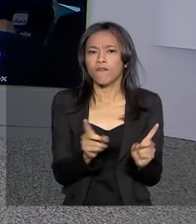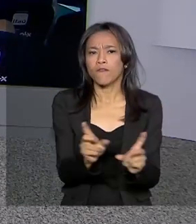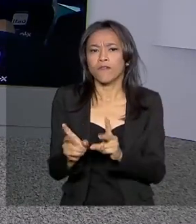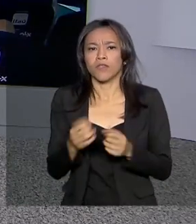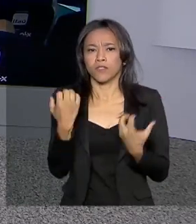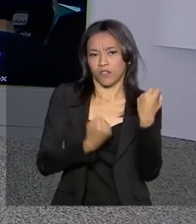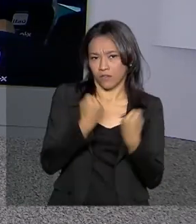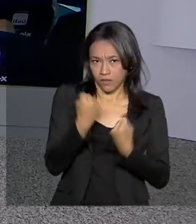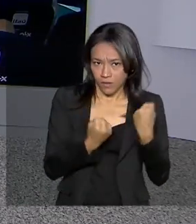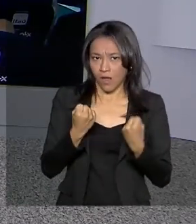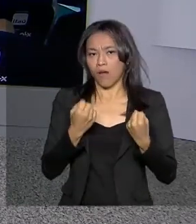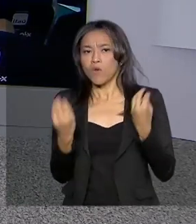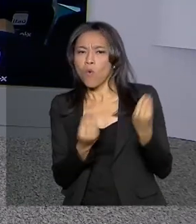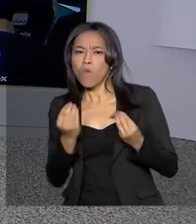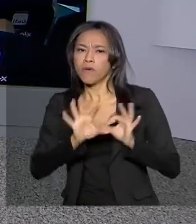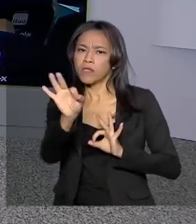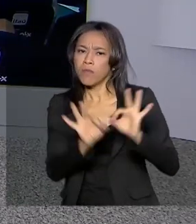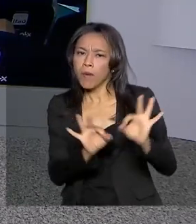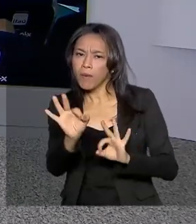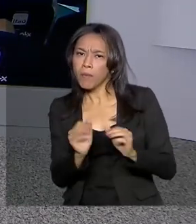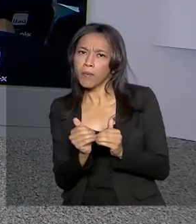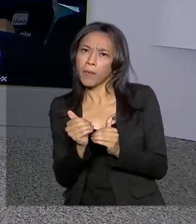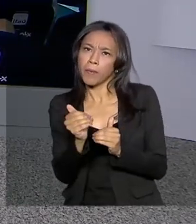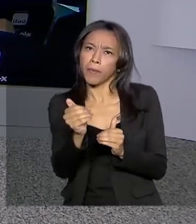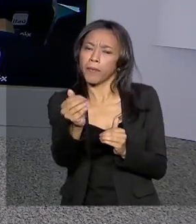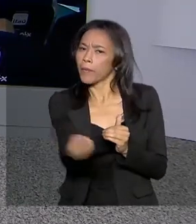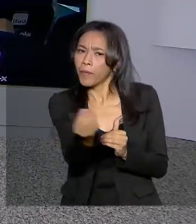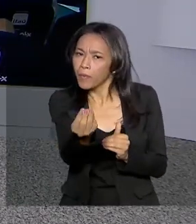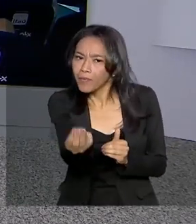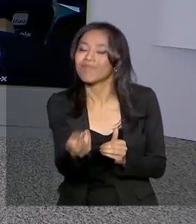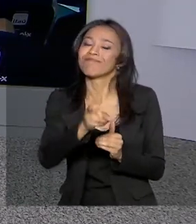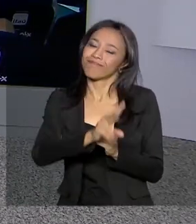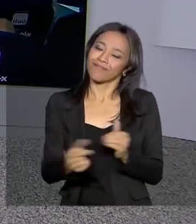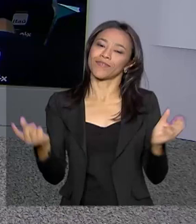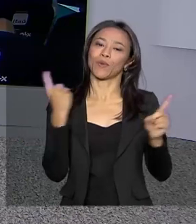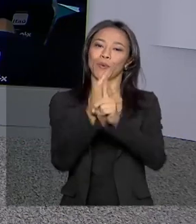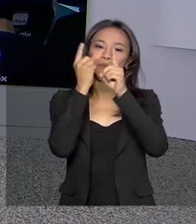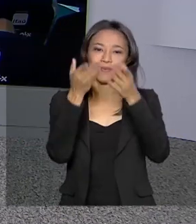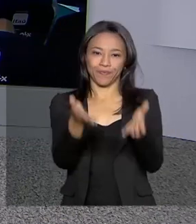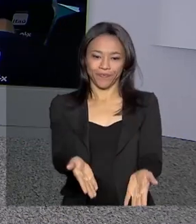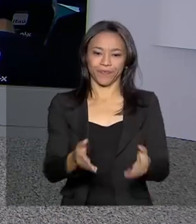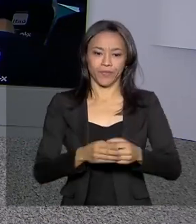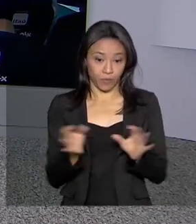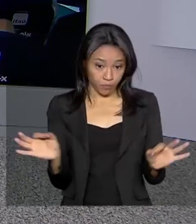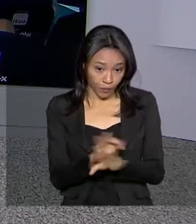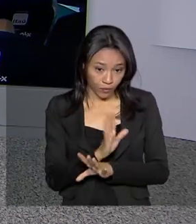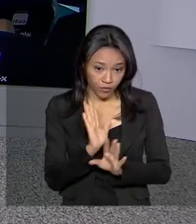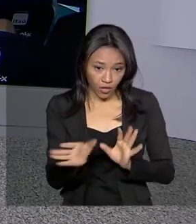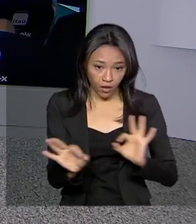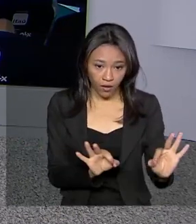Paulo conversar com o repórter Ricardo Ferraz. Ele acompanha aí esse evento. Ricardo, bom dia para você. Tudo pronto por aí?